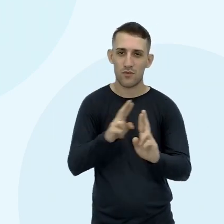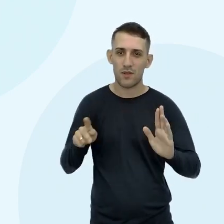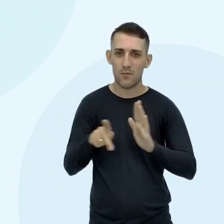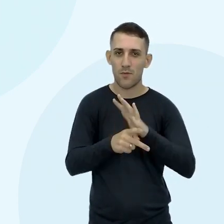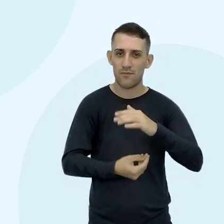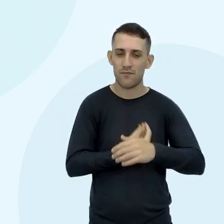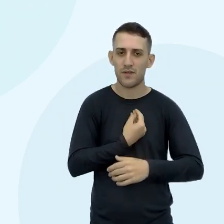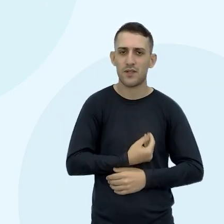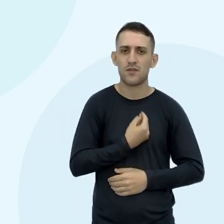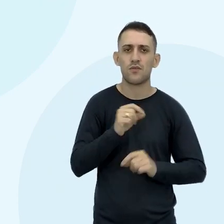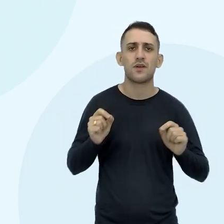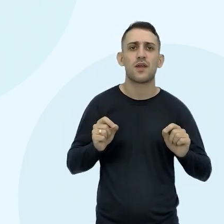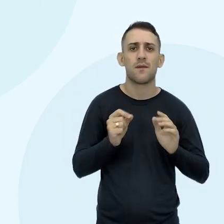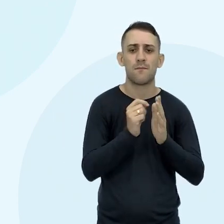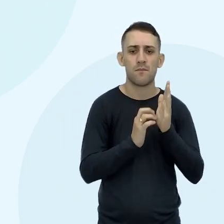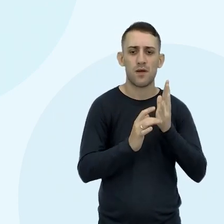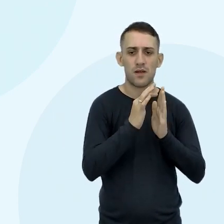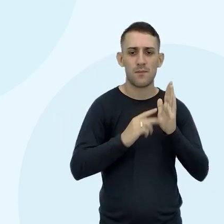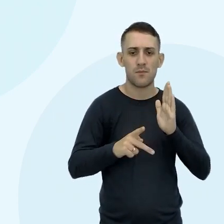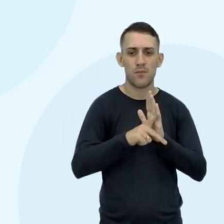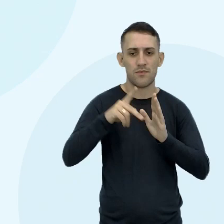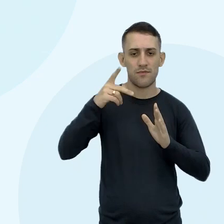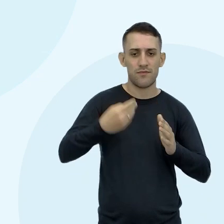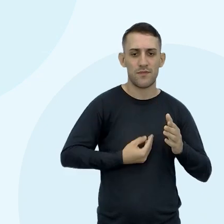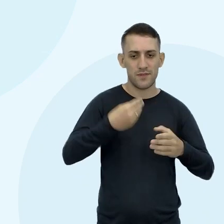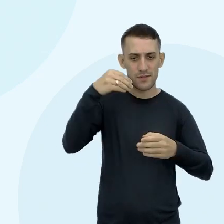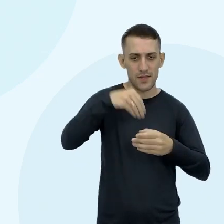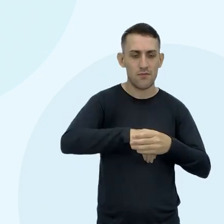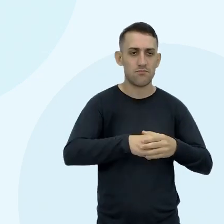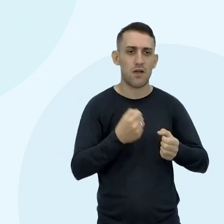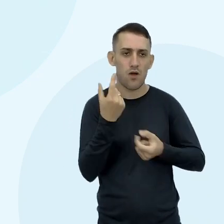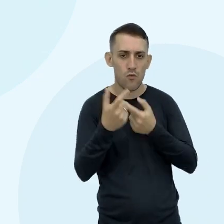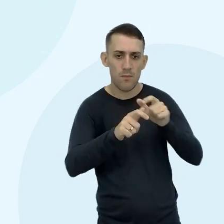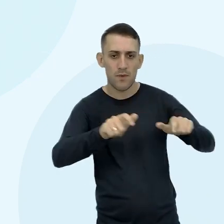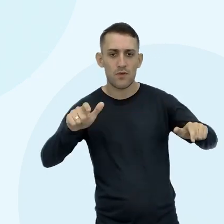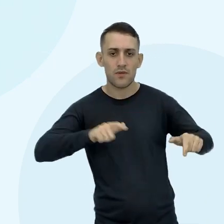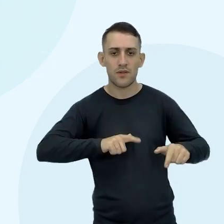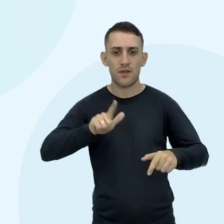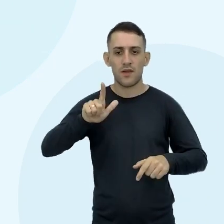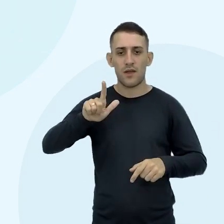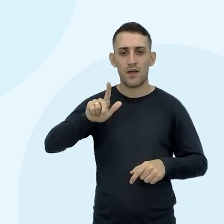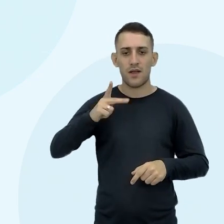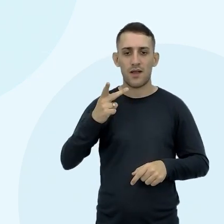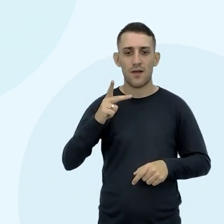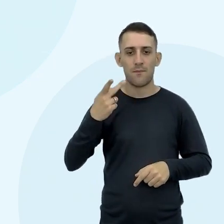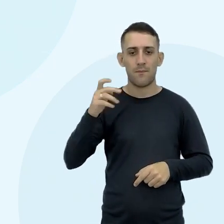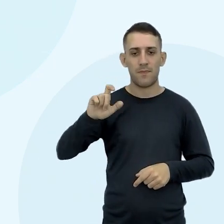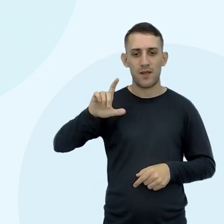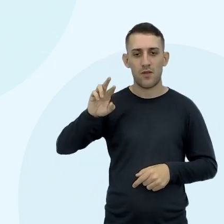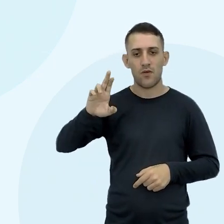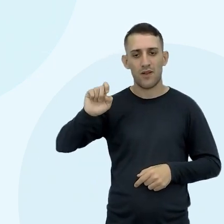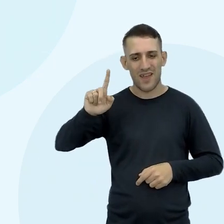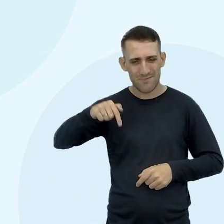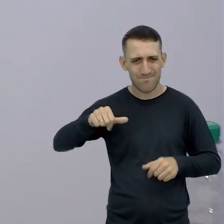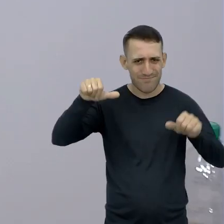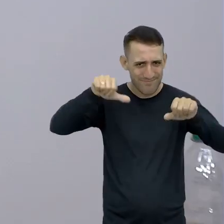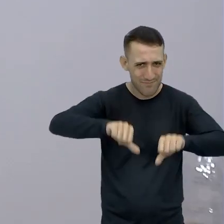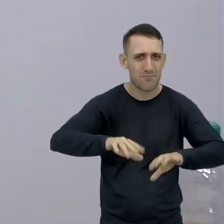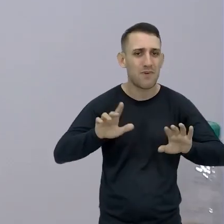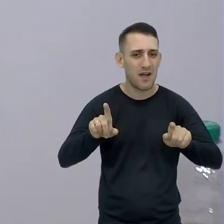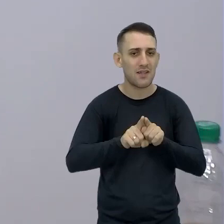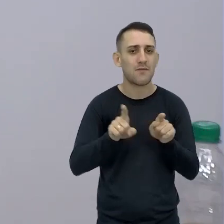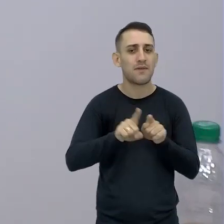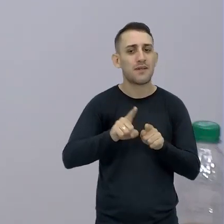vida Nos extremos Uma bactéria Que vive dentro De algumas pessoas Chamada H. pylori Que ela realmente É extrema Mas o